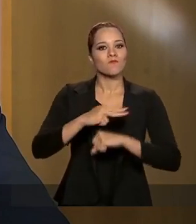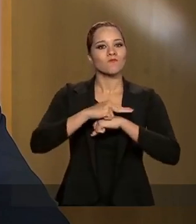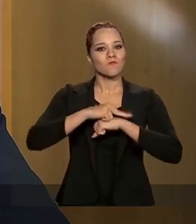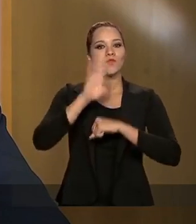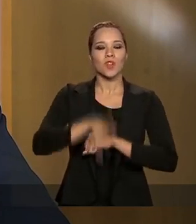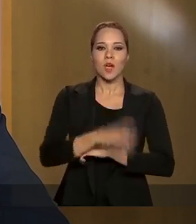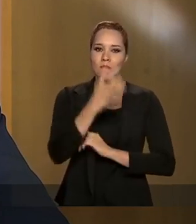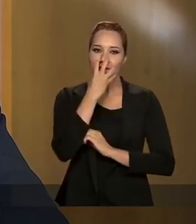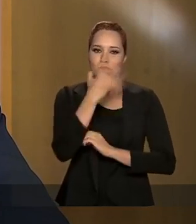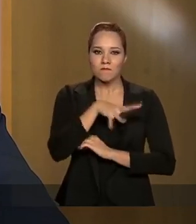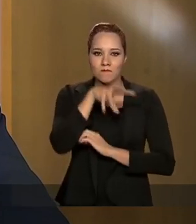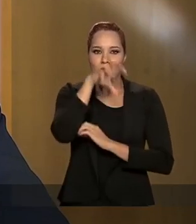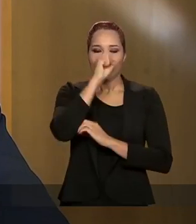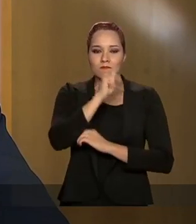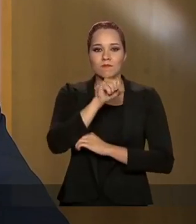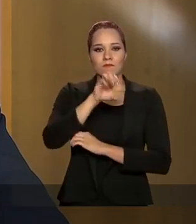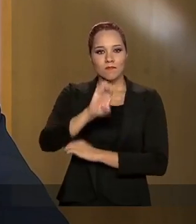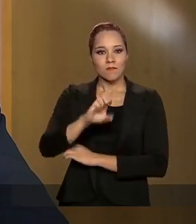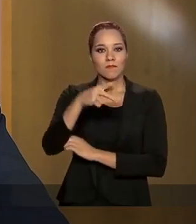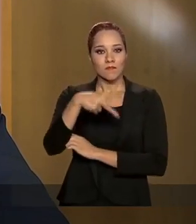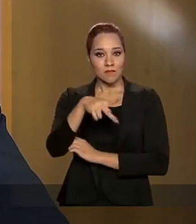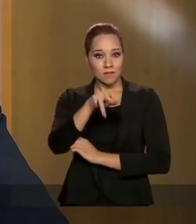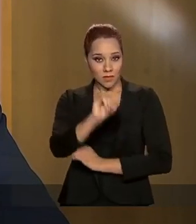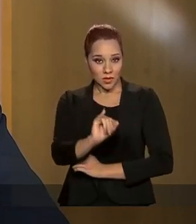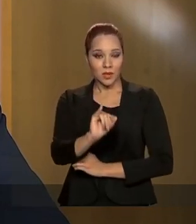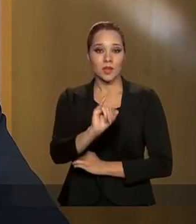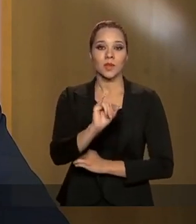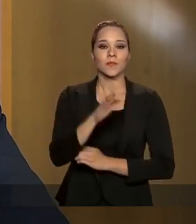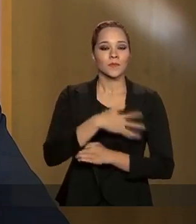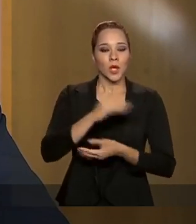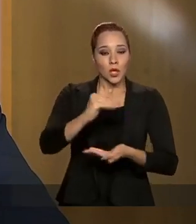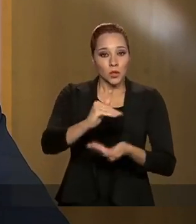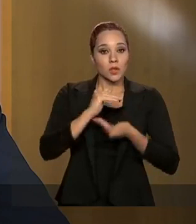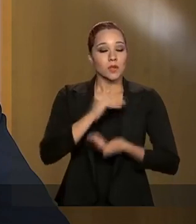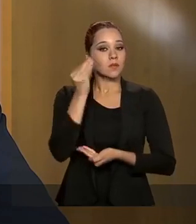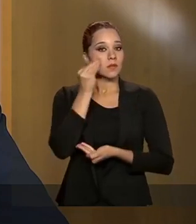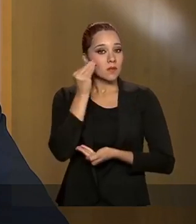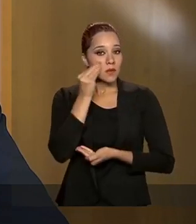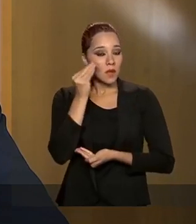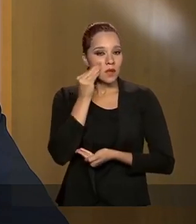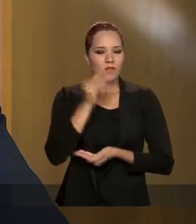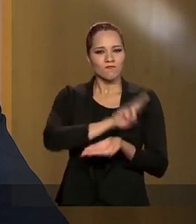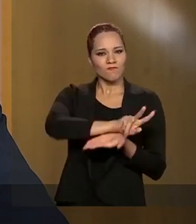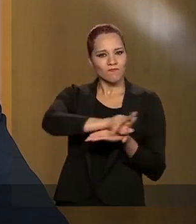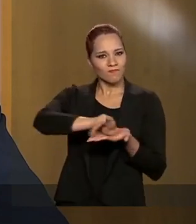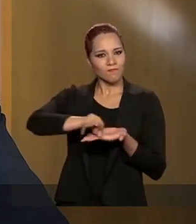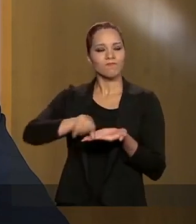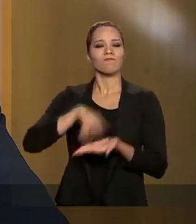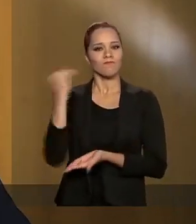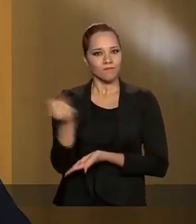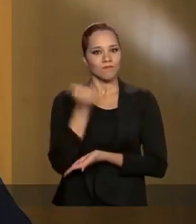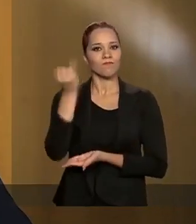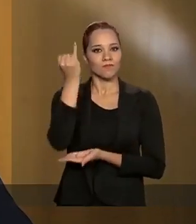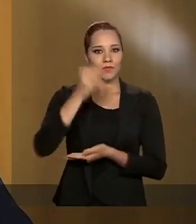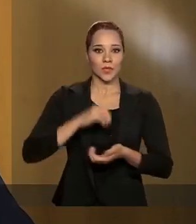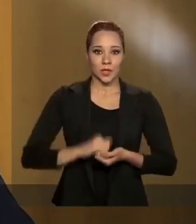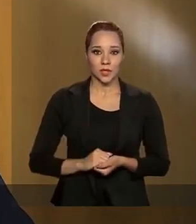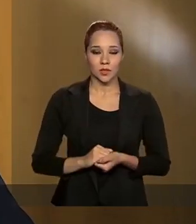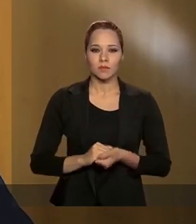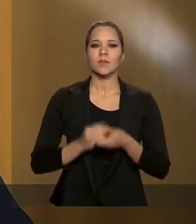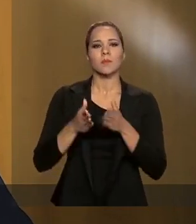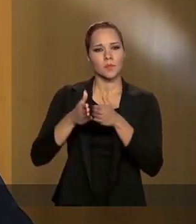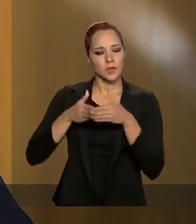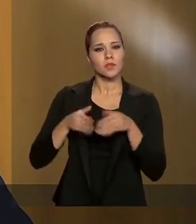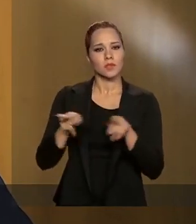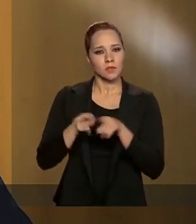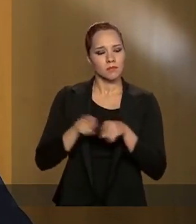respiradores, equipamentos de proteção individual, kits para testes e demais insumos necessários. Determinei